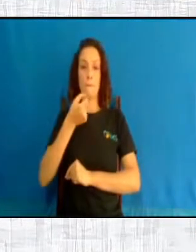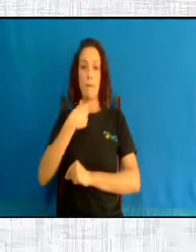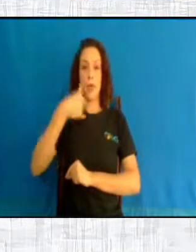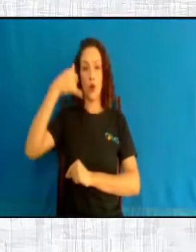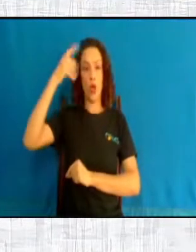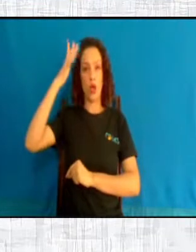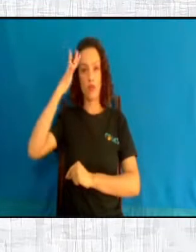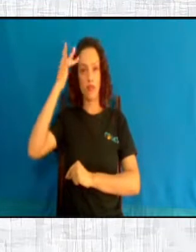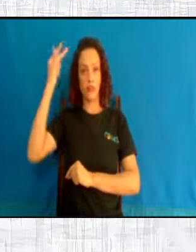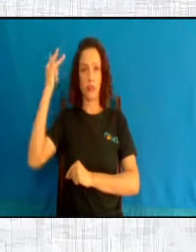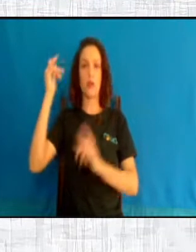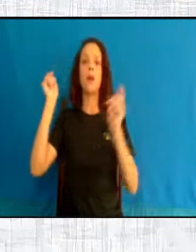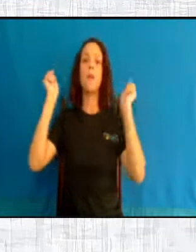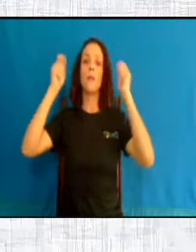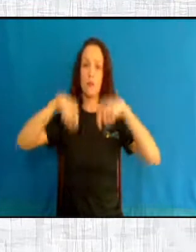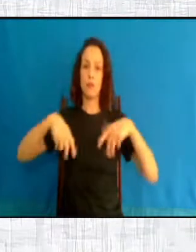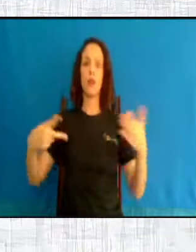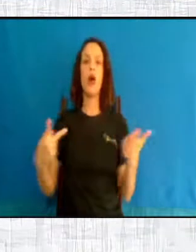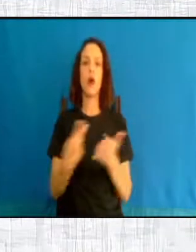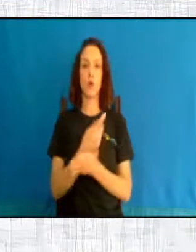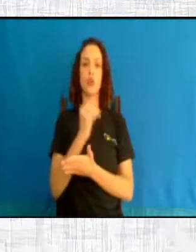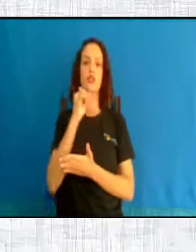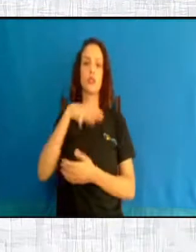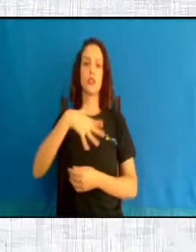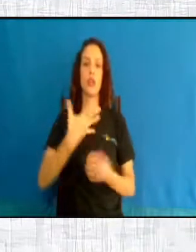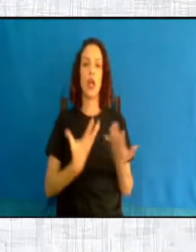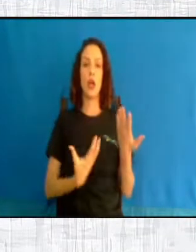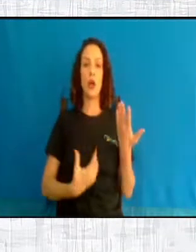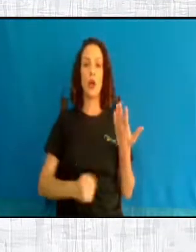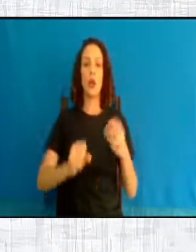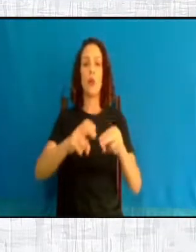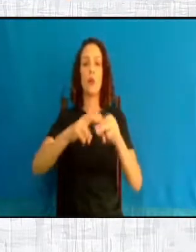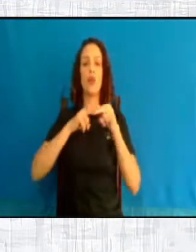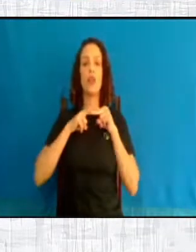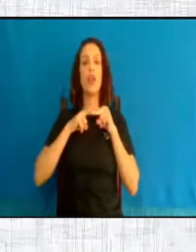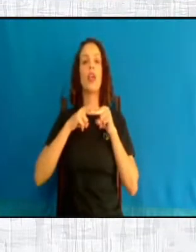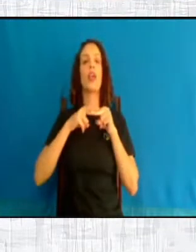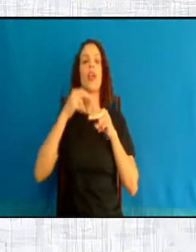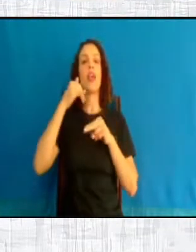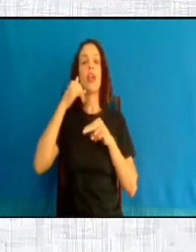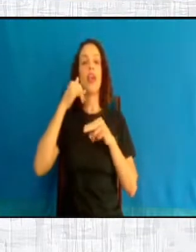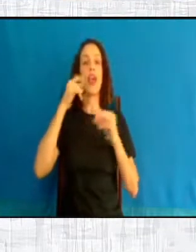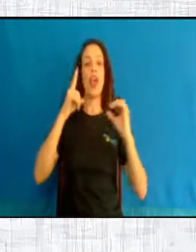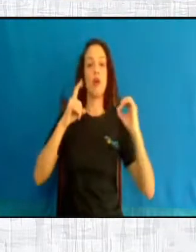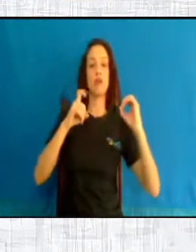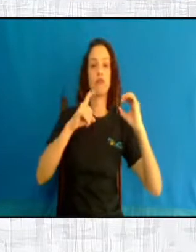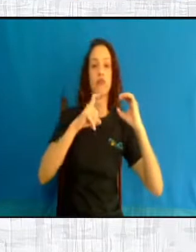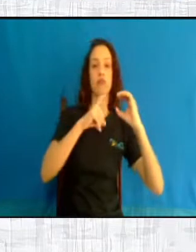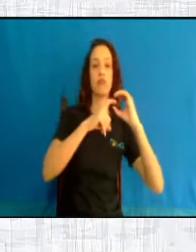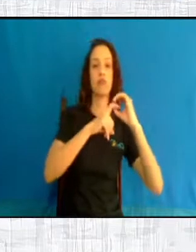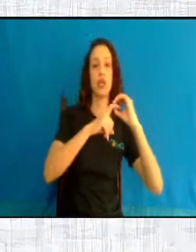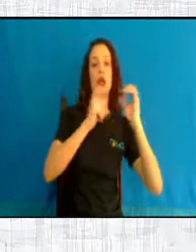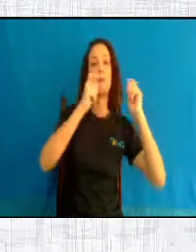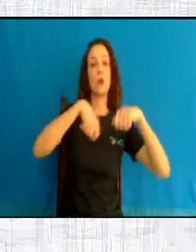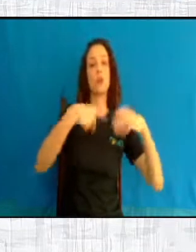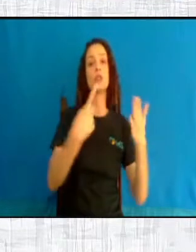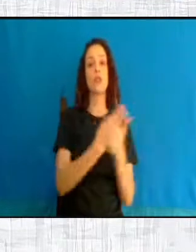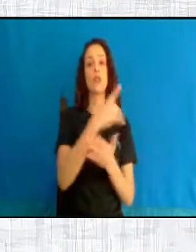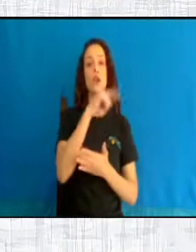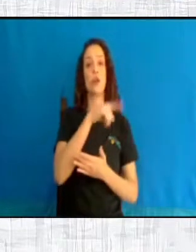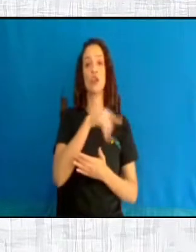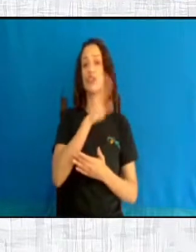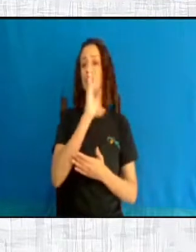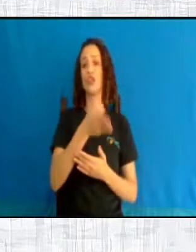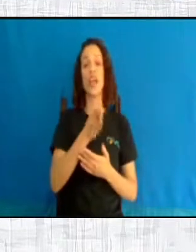impede a nidação, aliás, ela impede a nidação, não impede a fertilização. Já aconteceu a concepção,